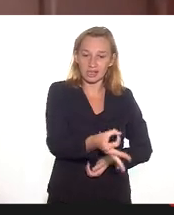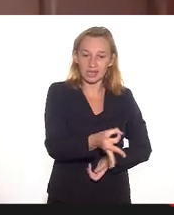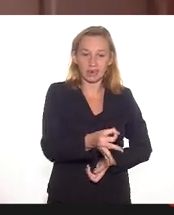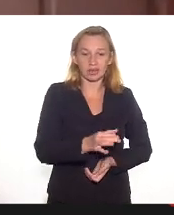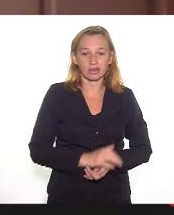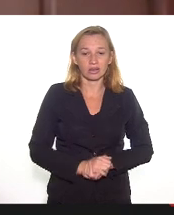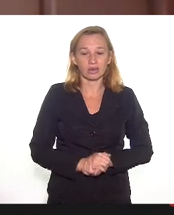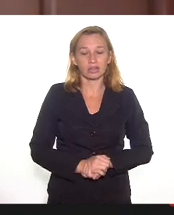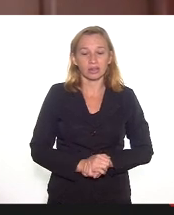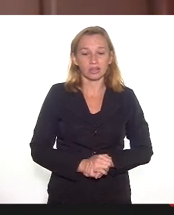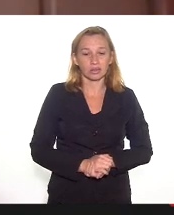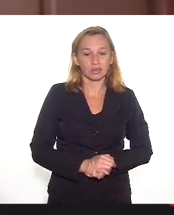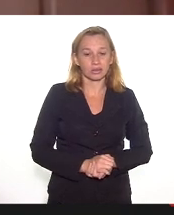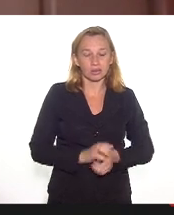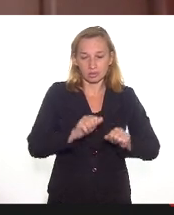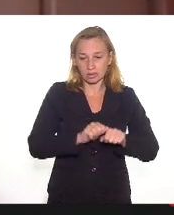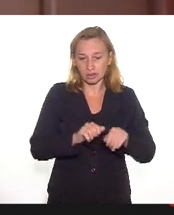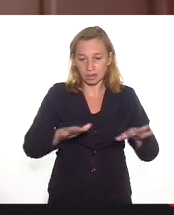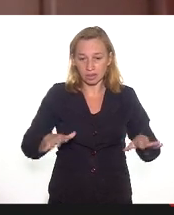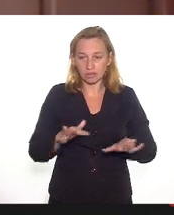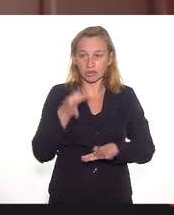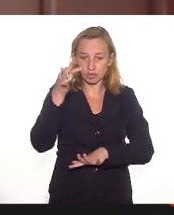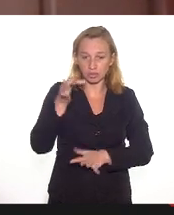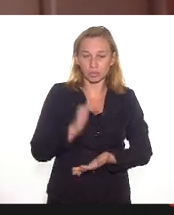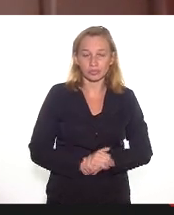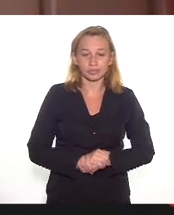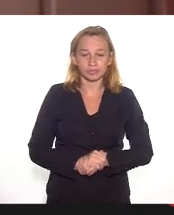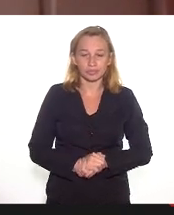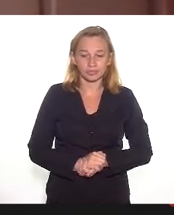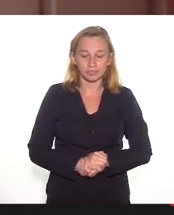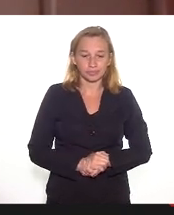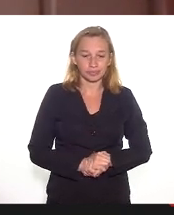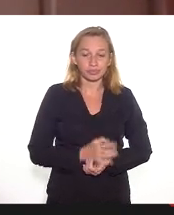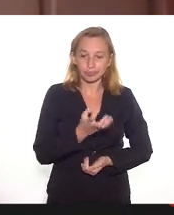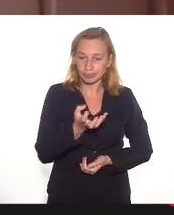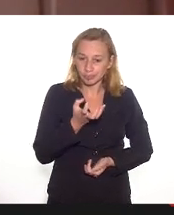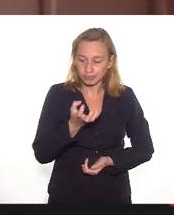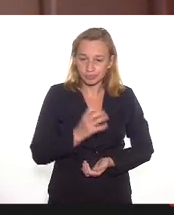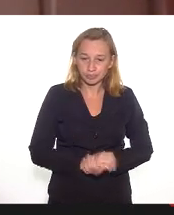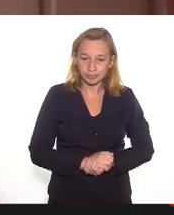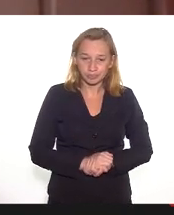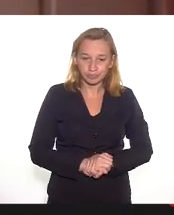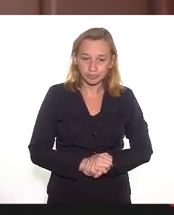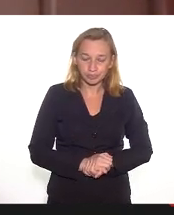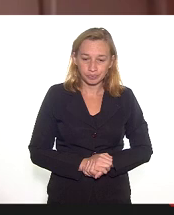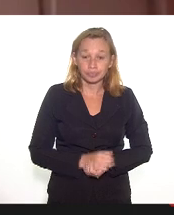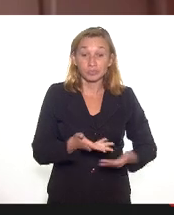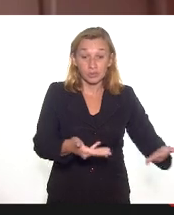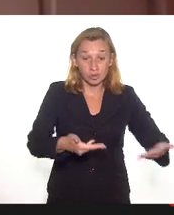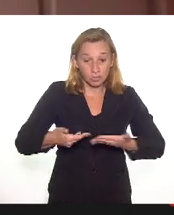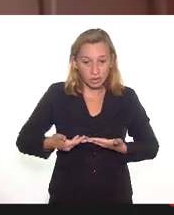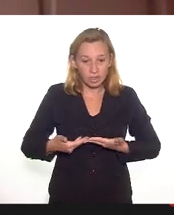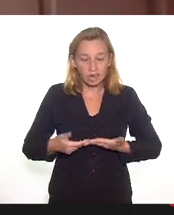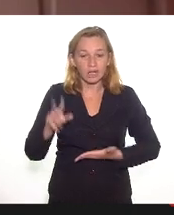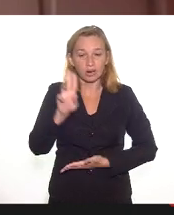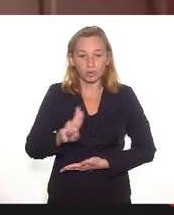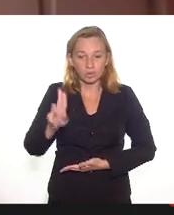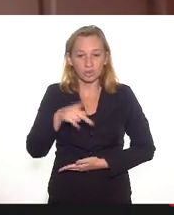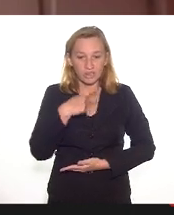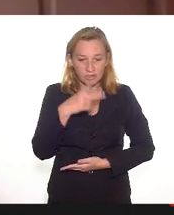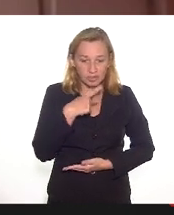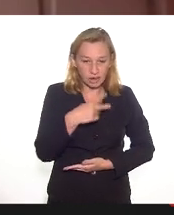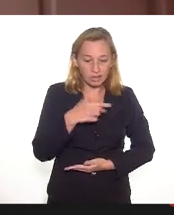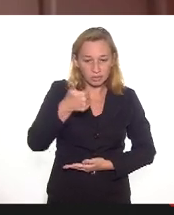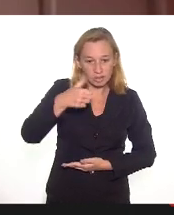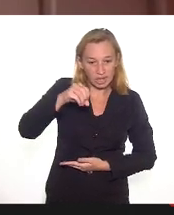e amplas futuramente. eu quero convidar para fazer o uso da palavra